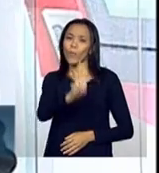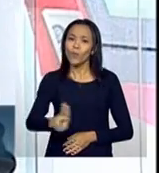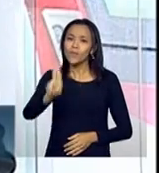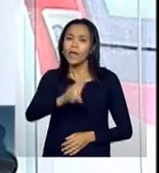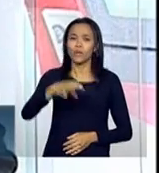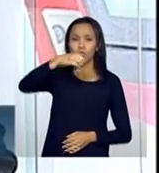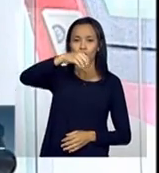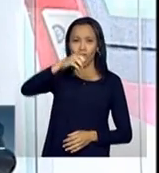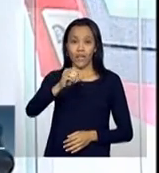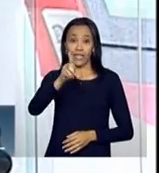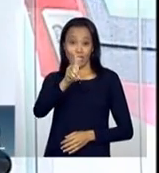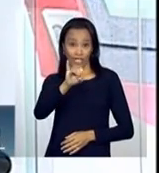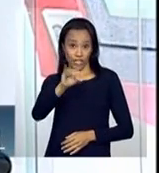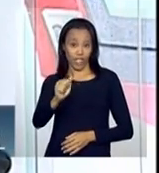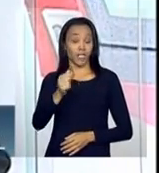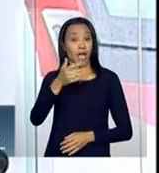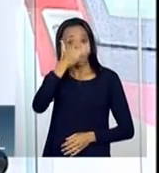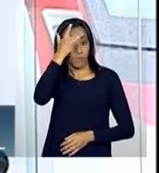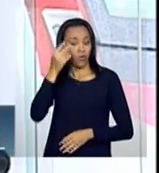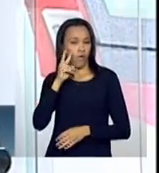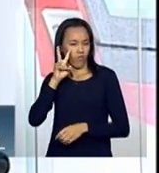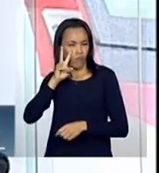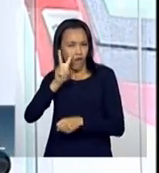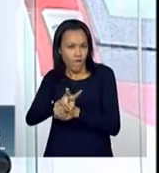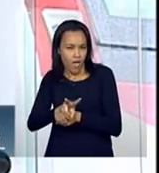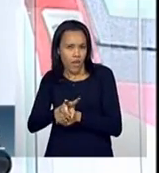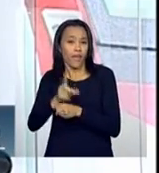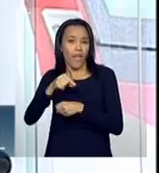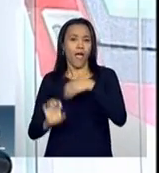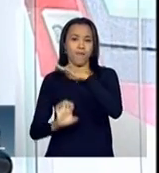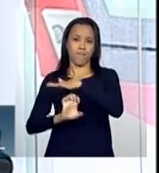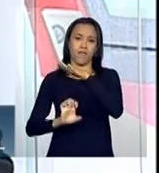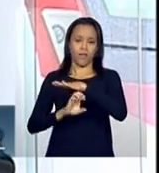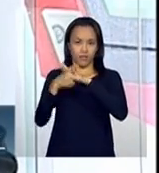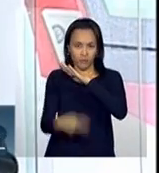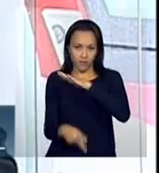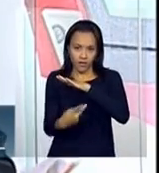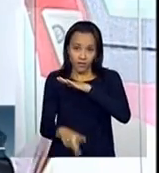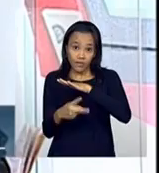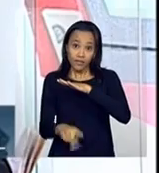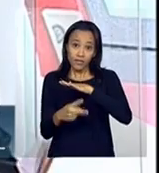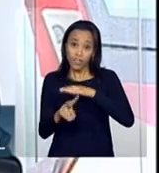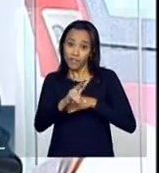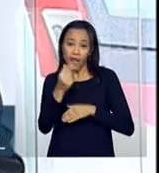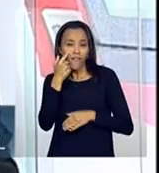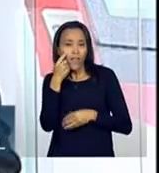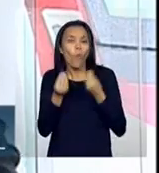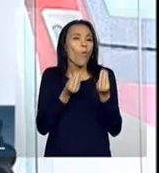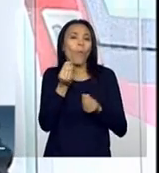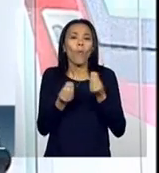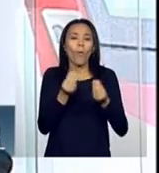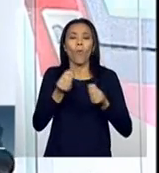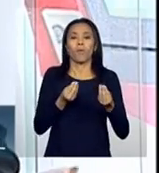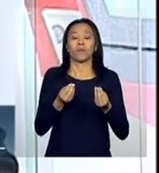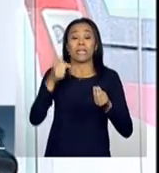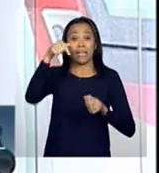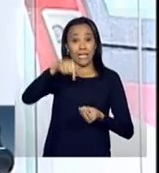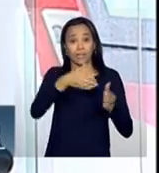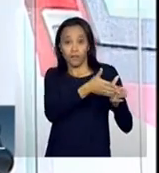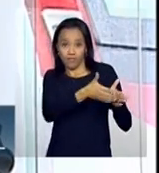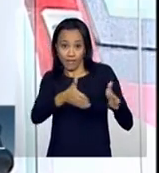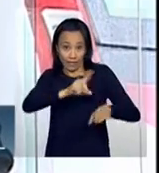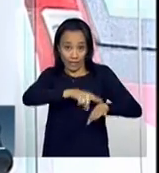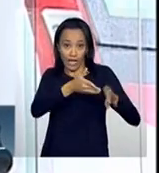90 dias sob observação da Transurbi, que é a empresa de trens metropolitanos aqui do Rio Grande do Sul. Neste período, os